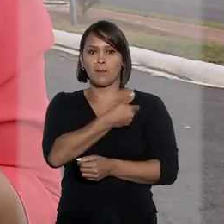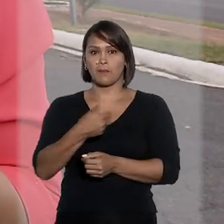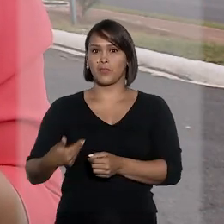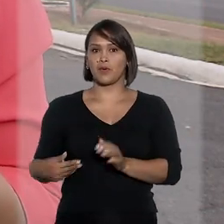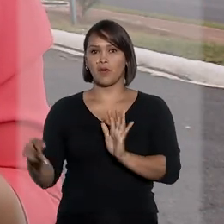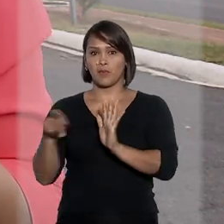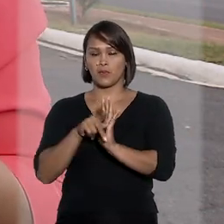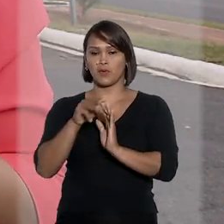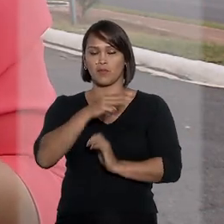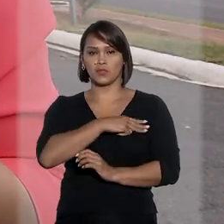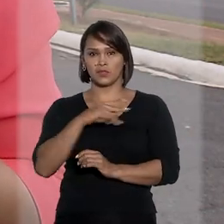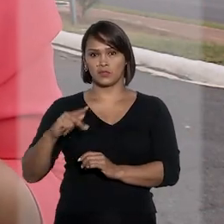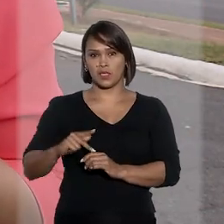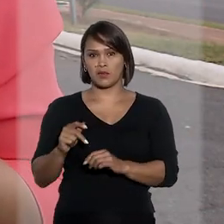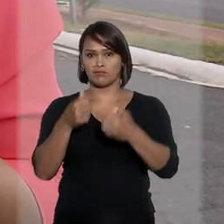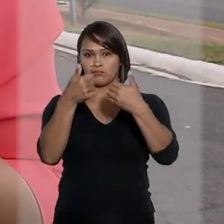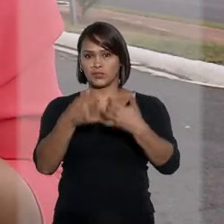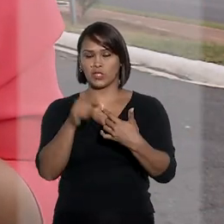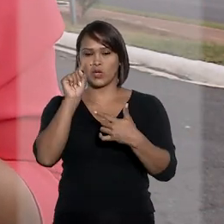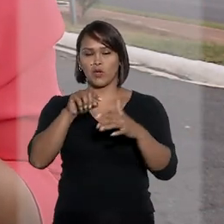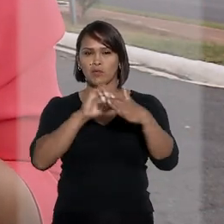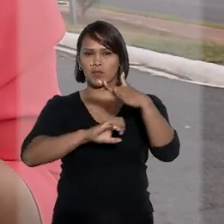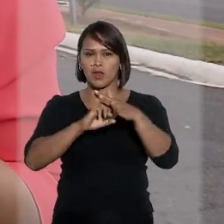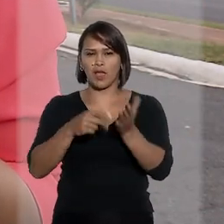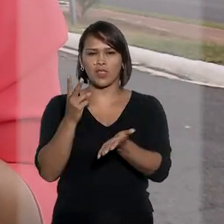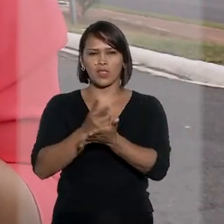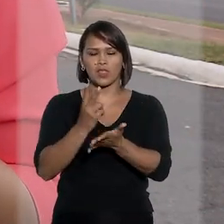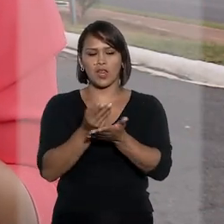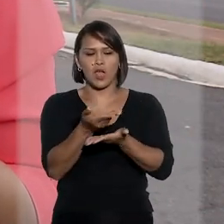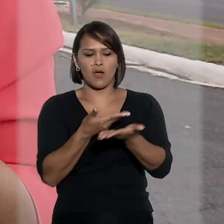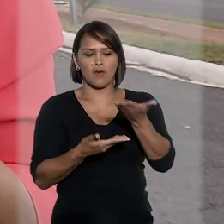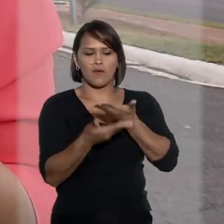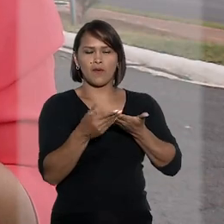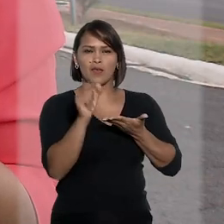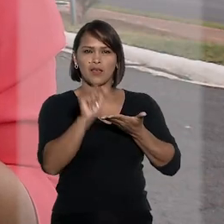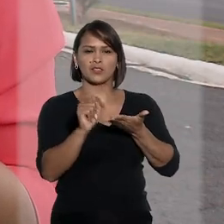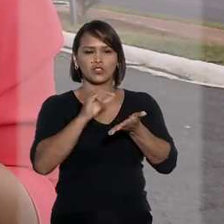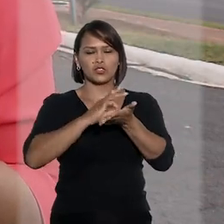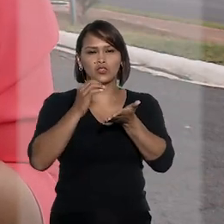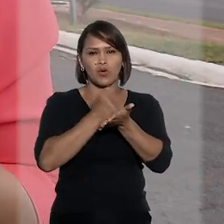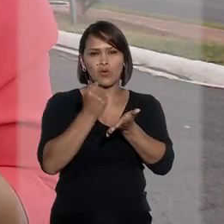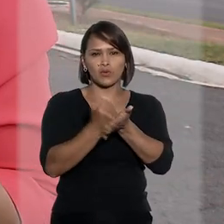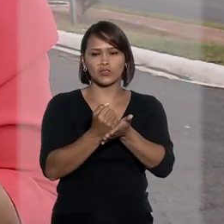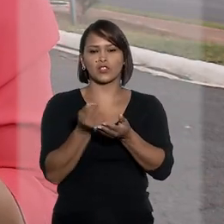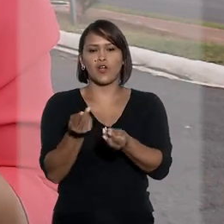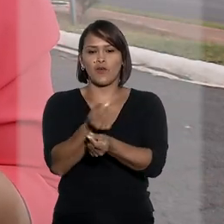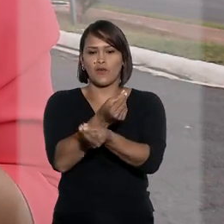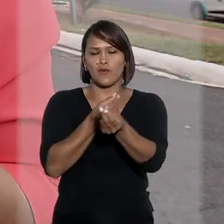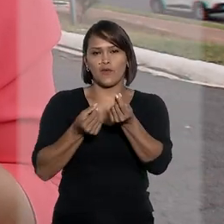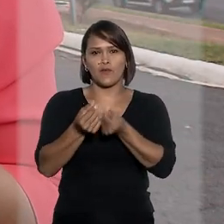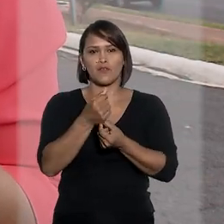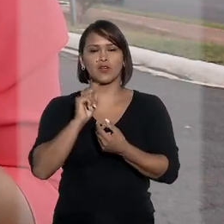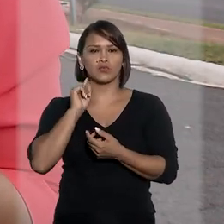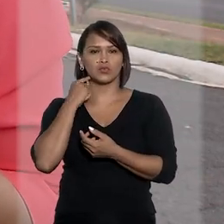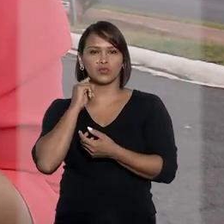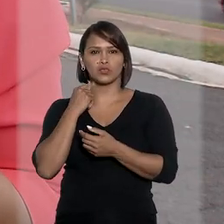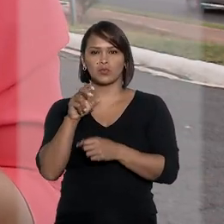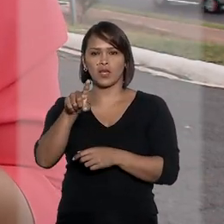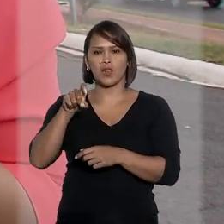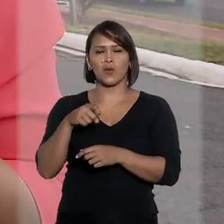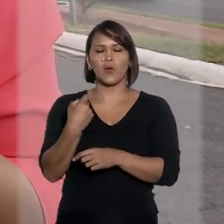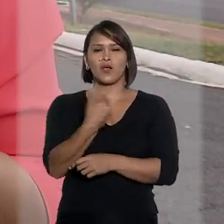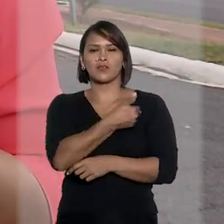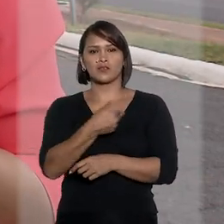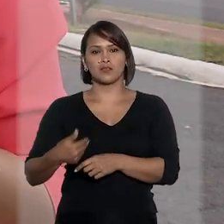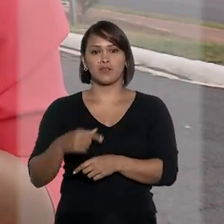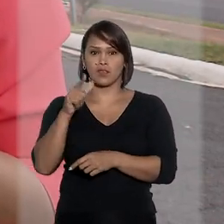públicos. O MPF apontou que o empresário teria atuado como intermediário no recebimento de vantagem indevida pelo ex